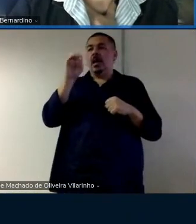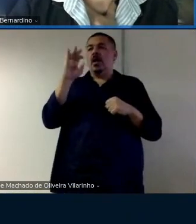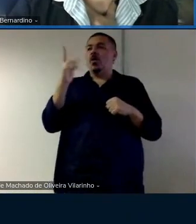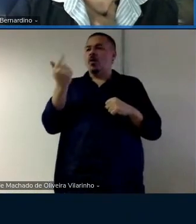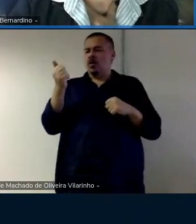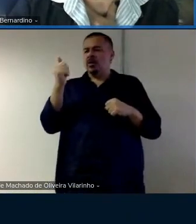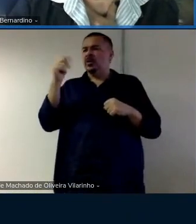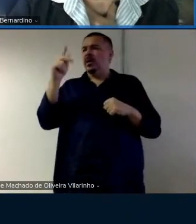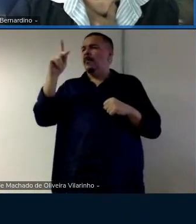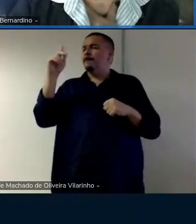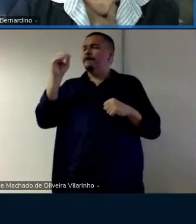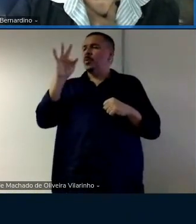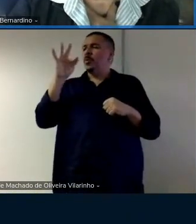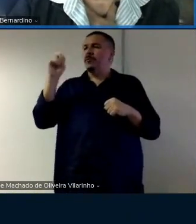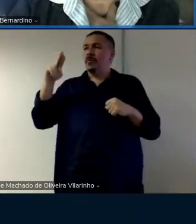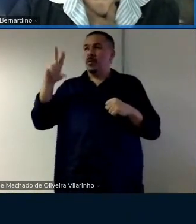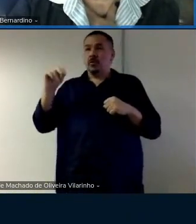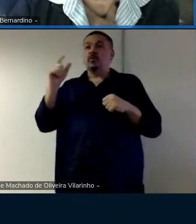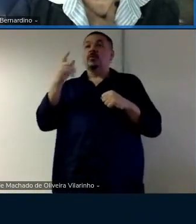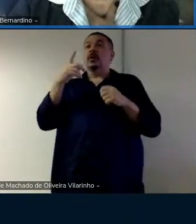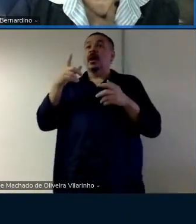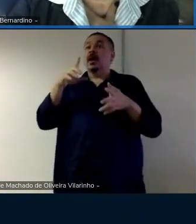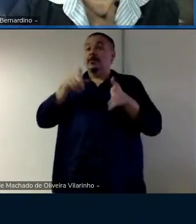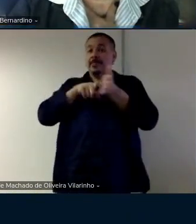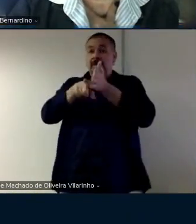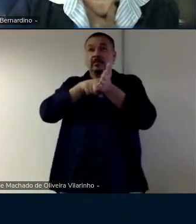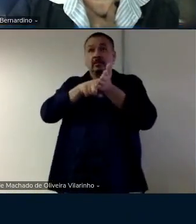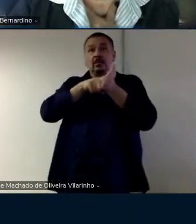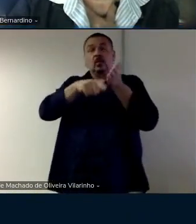pesquisa sobre consciência morfológica